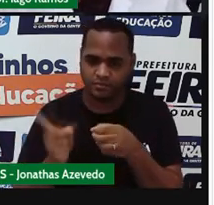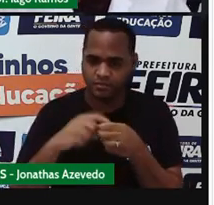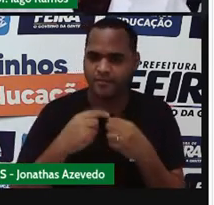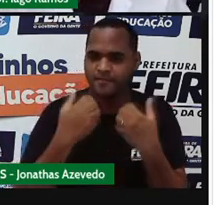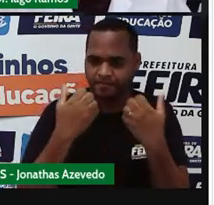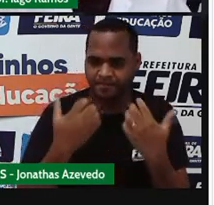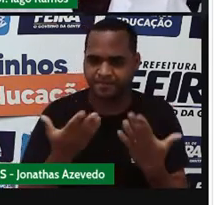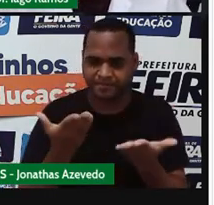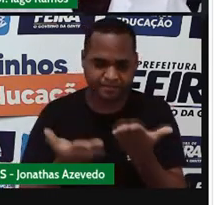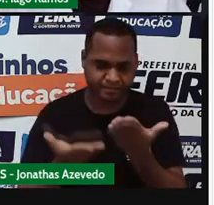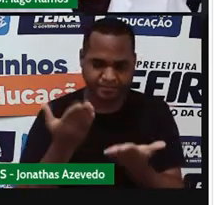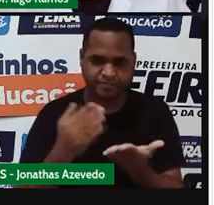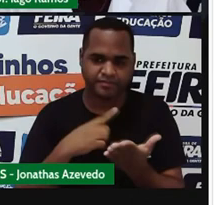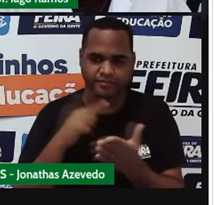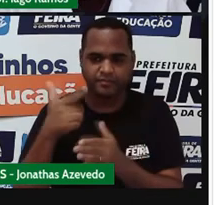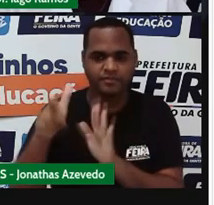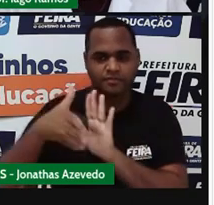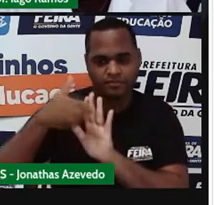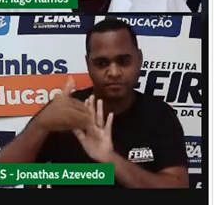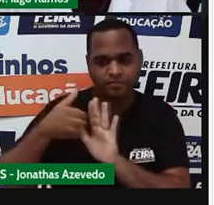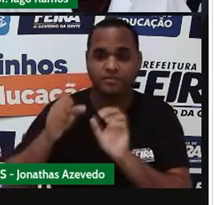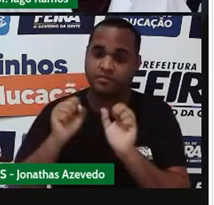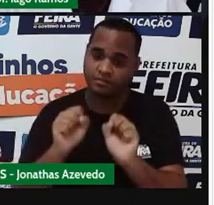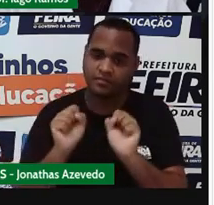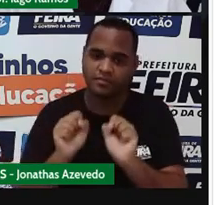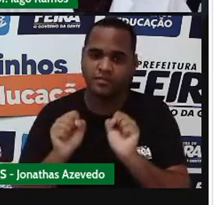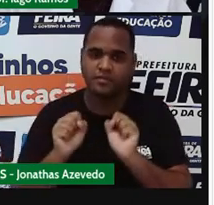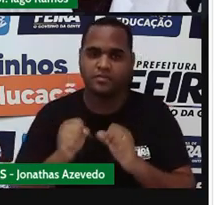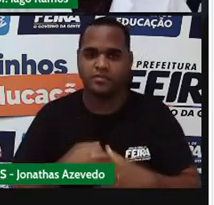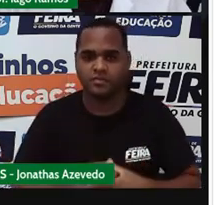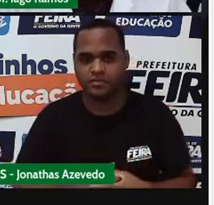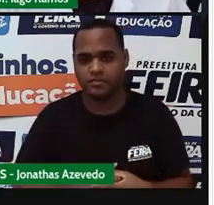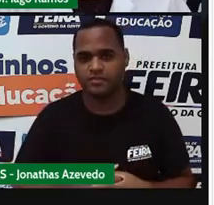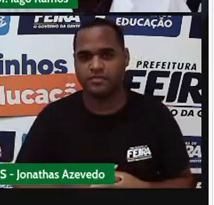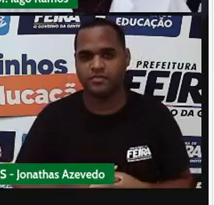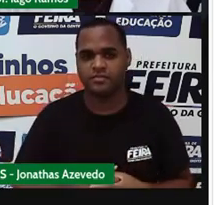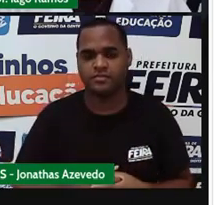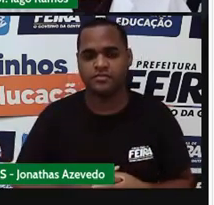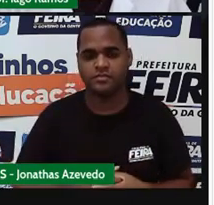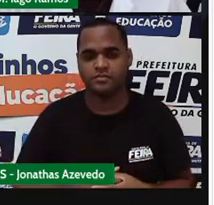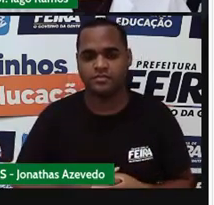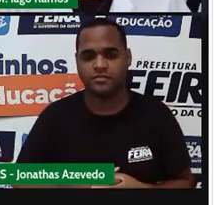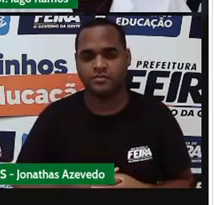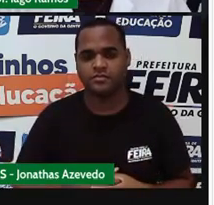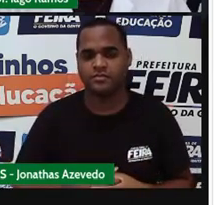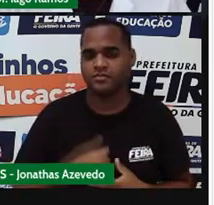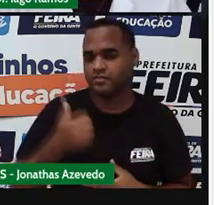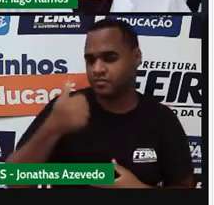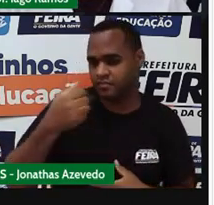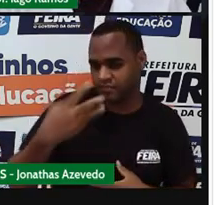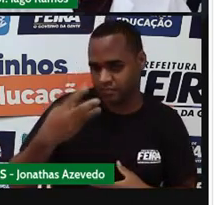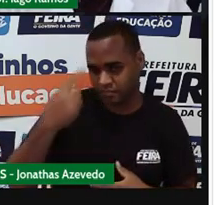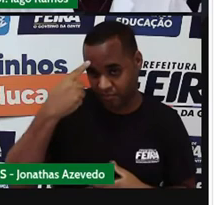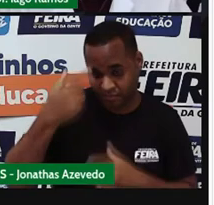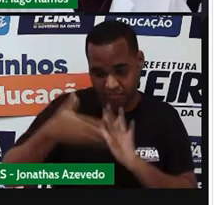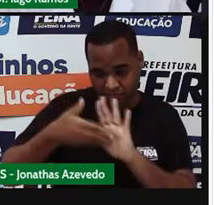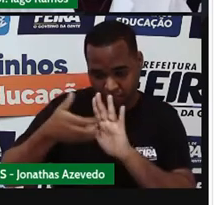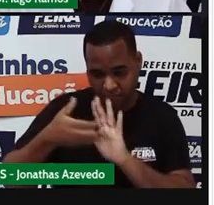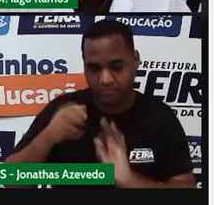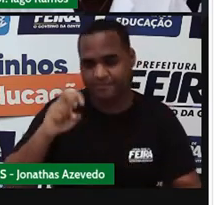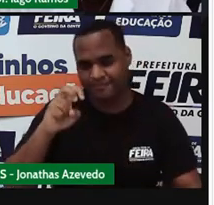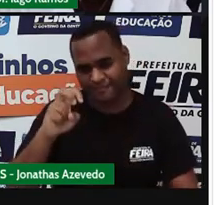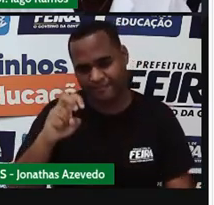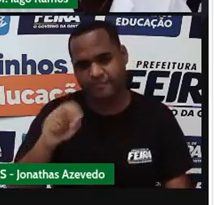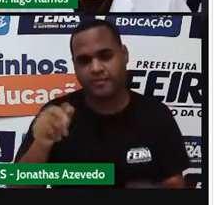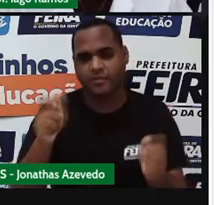eu vou ter que tirar 5 daqui, ó. De 13, eu vou ter que tirar 5. Tá bom? Então eu